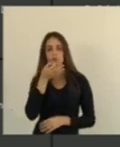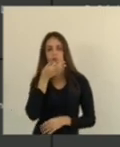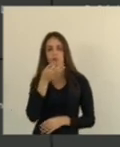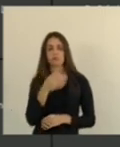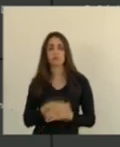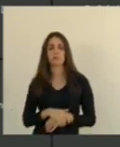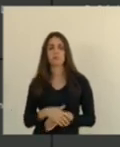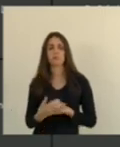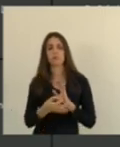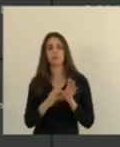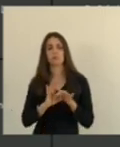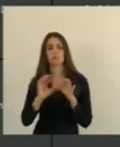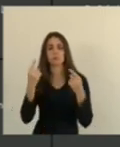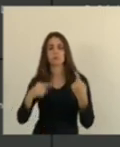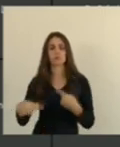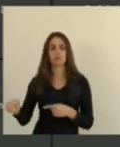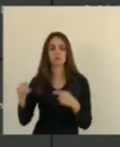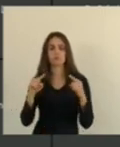esse é o meu relatório em discussão